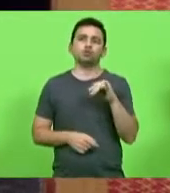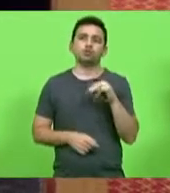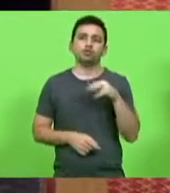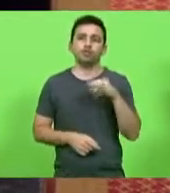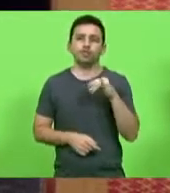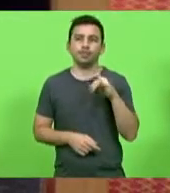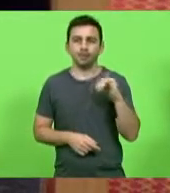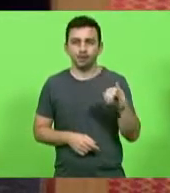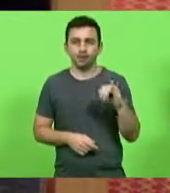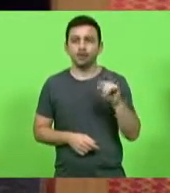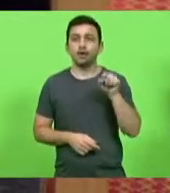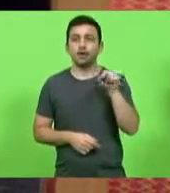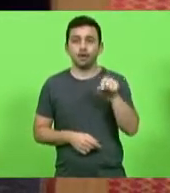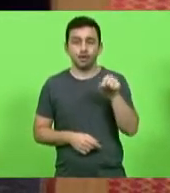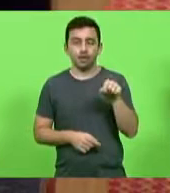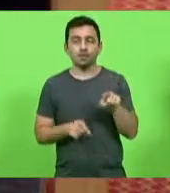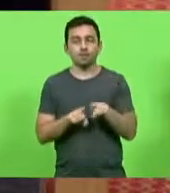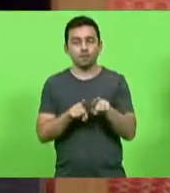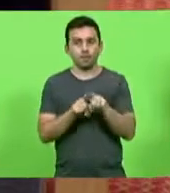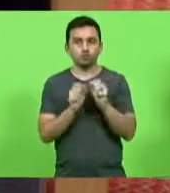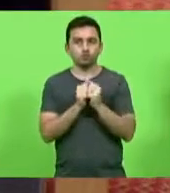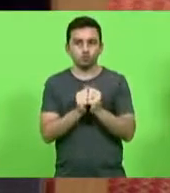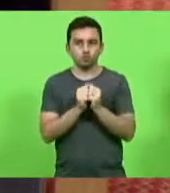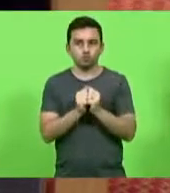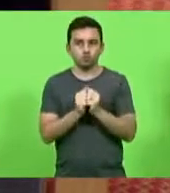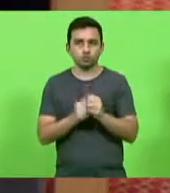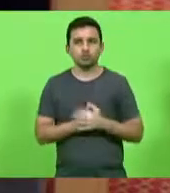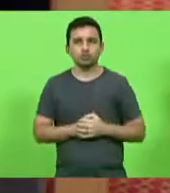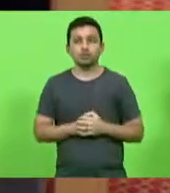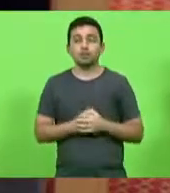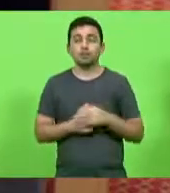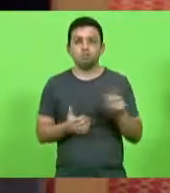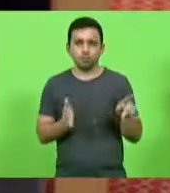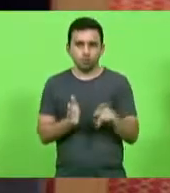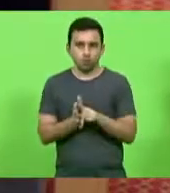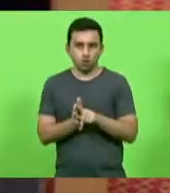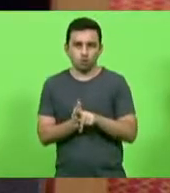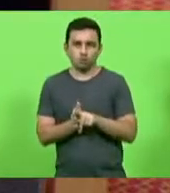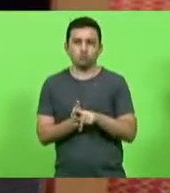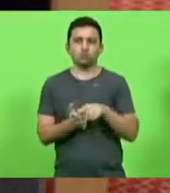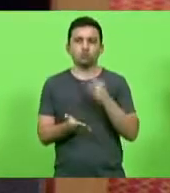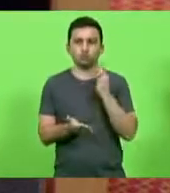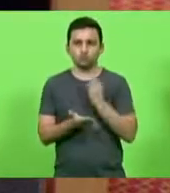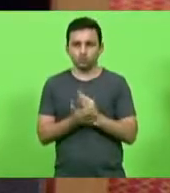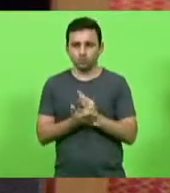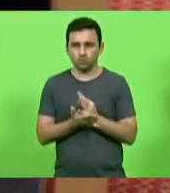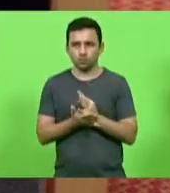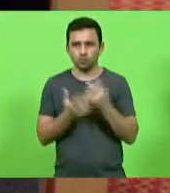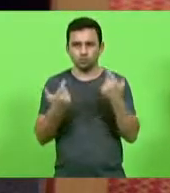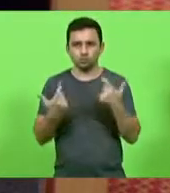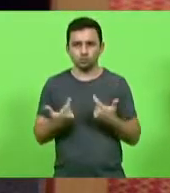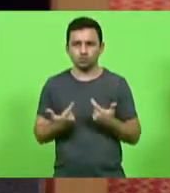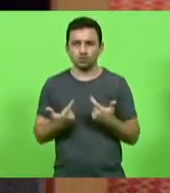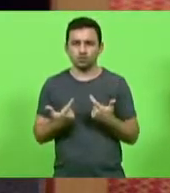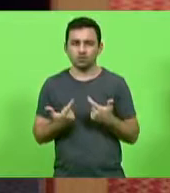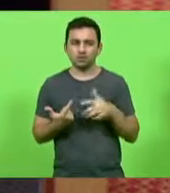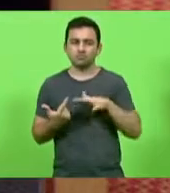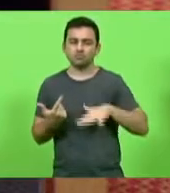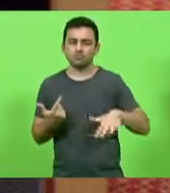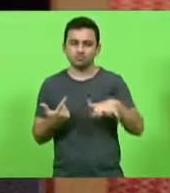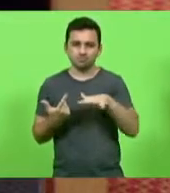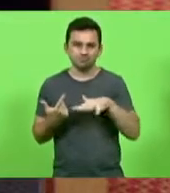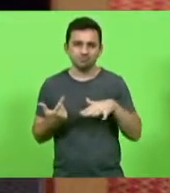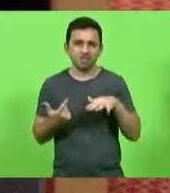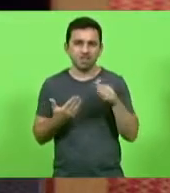também estava junto. E de Timboa, nós estivemos com o prefeito Jorge, Jorge,